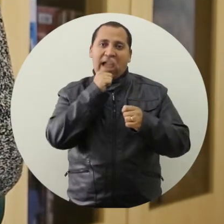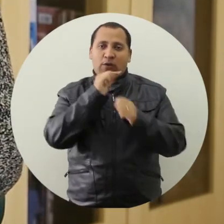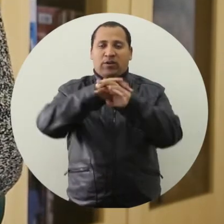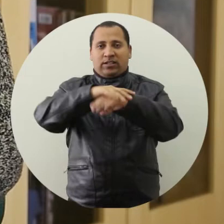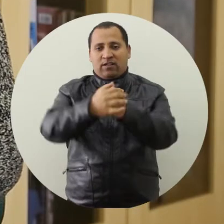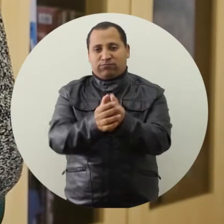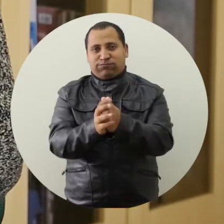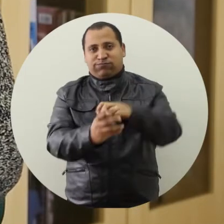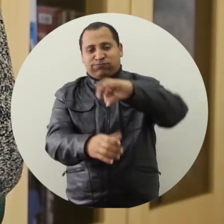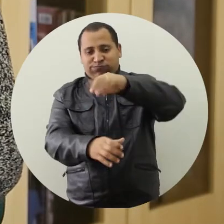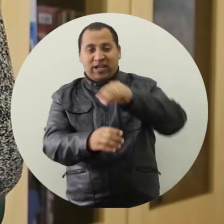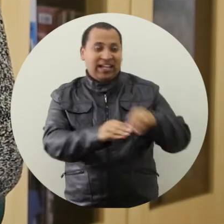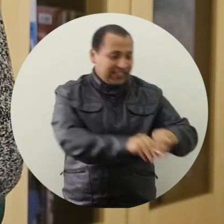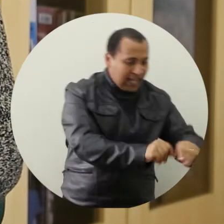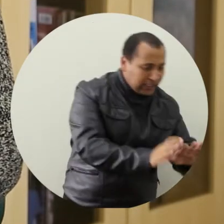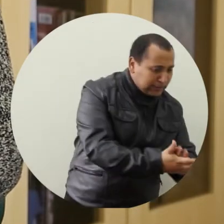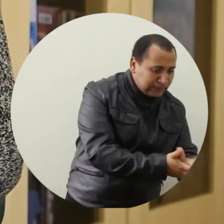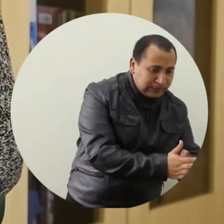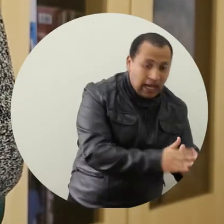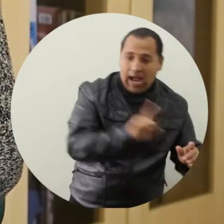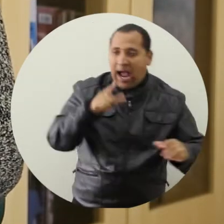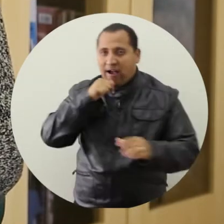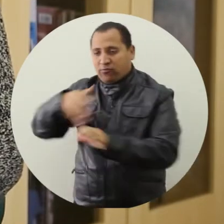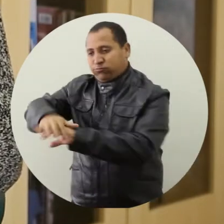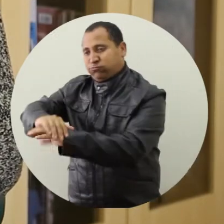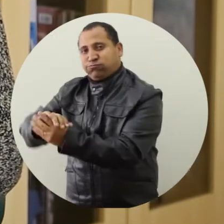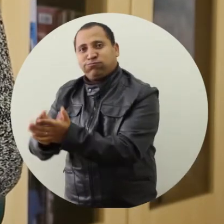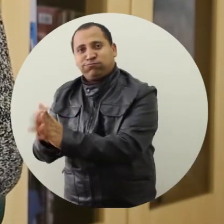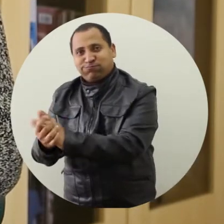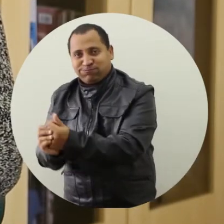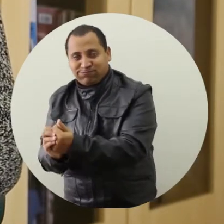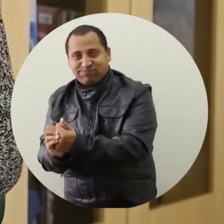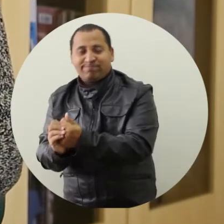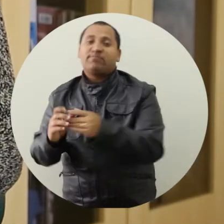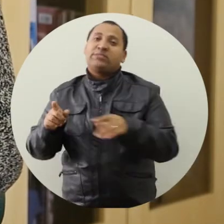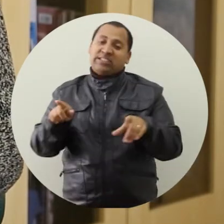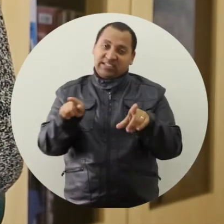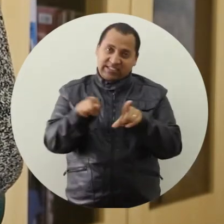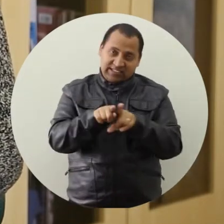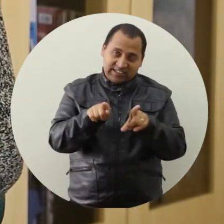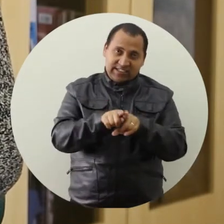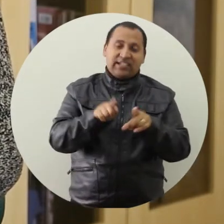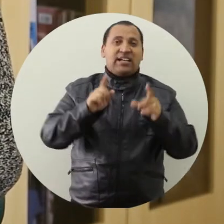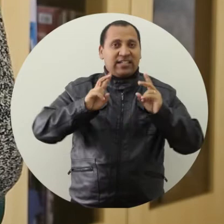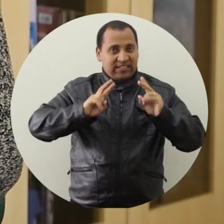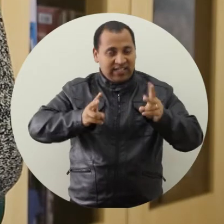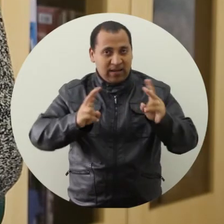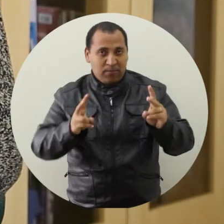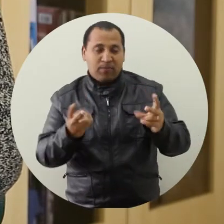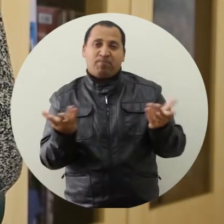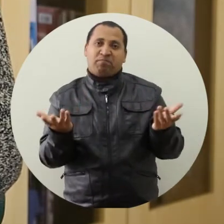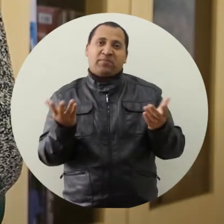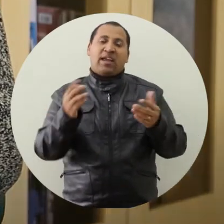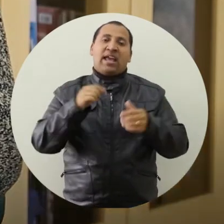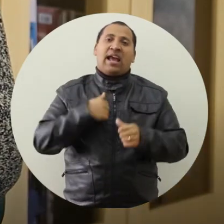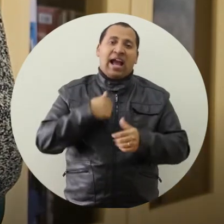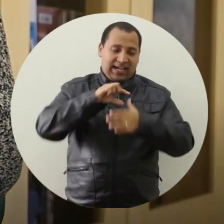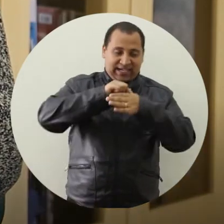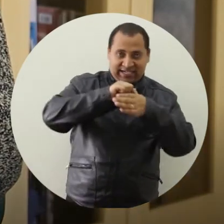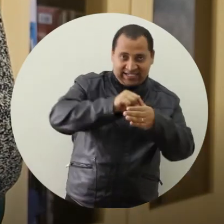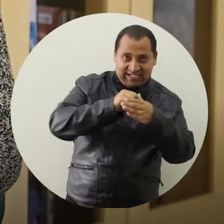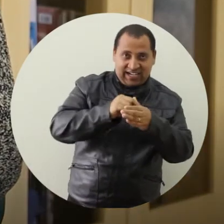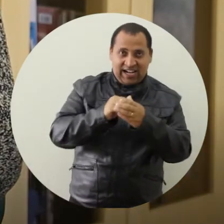Primeiro a lavagem de mãos, após o contato com areia ou solo contaminados. Depois, deve ser feita sempre a